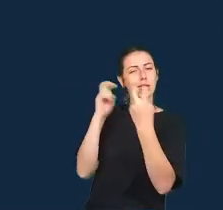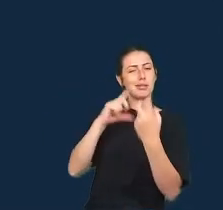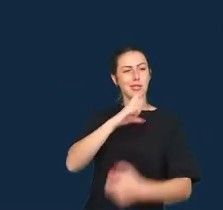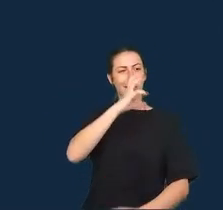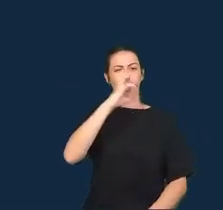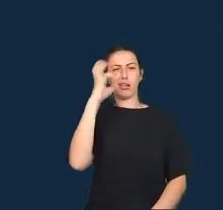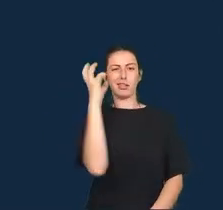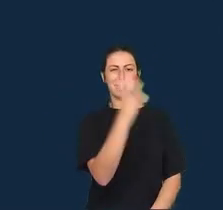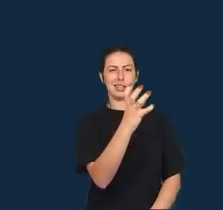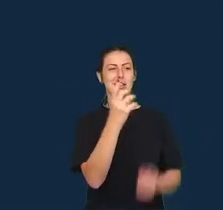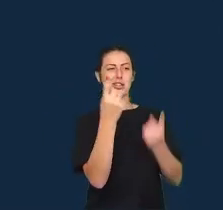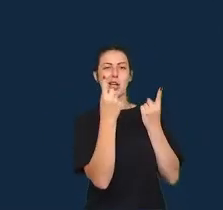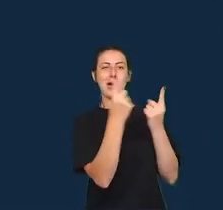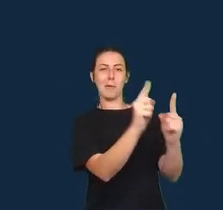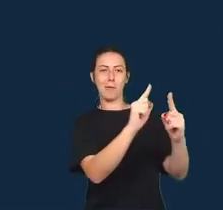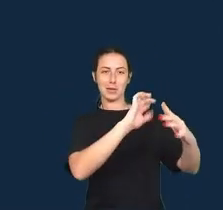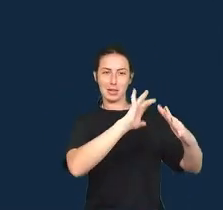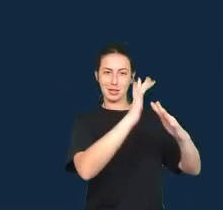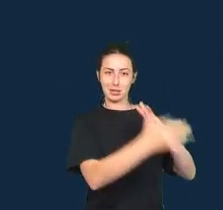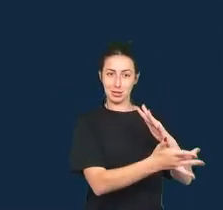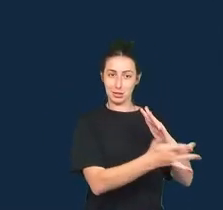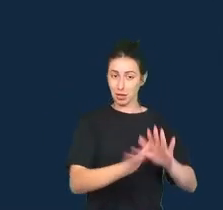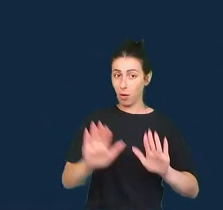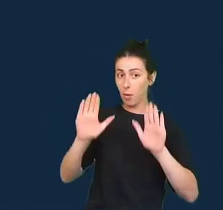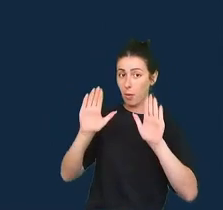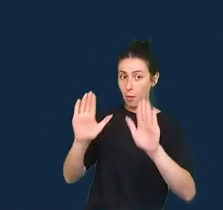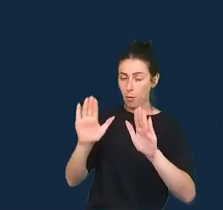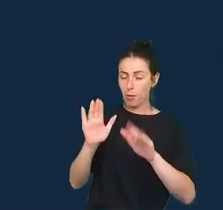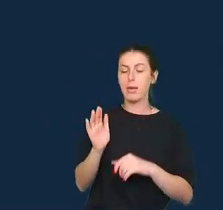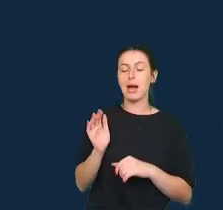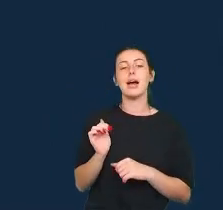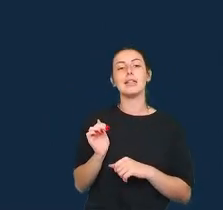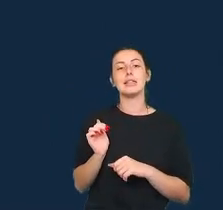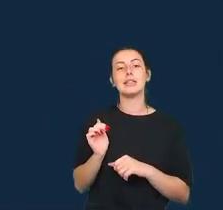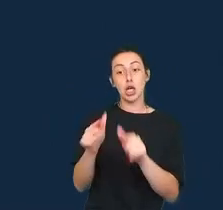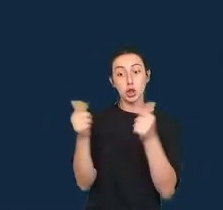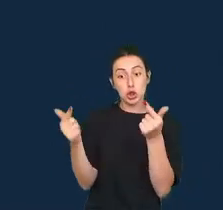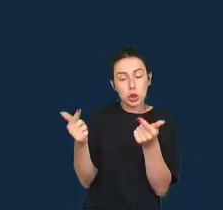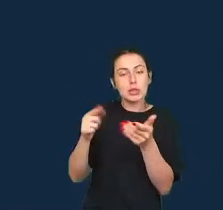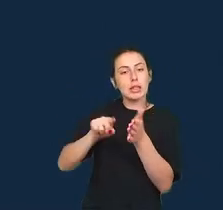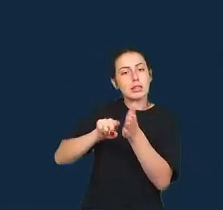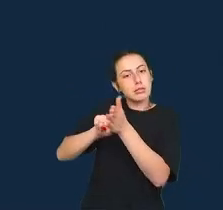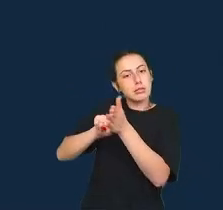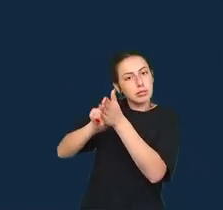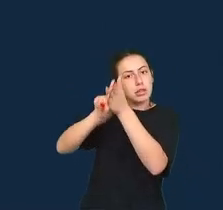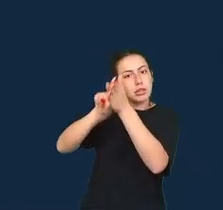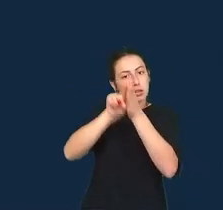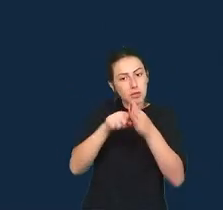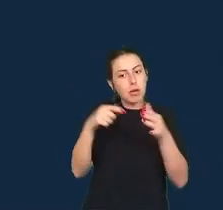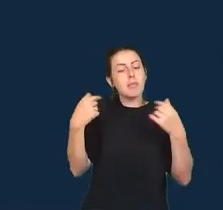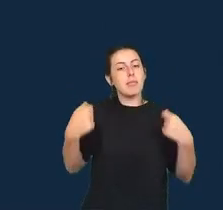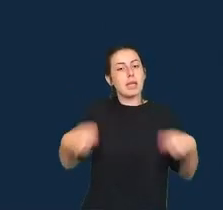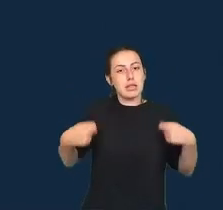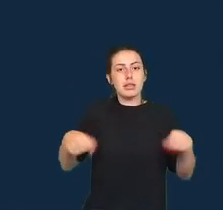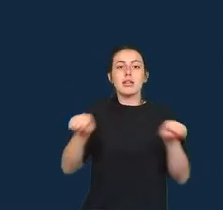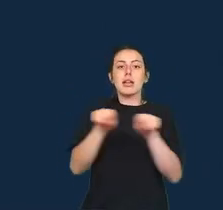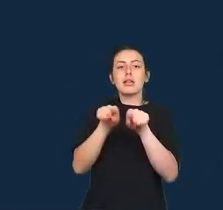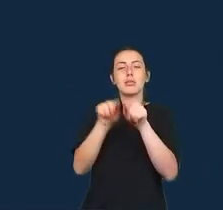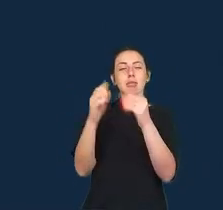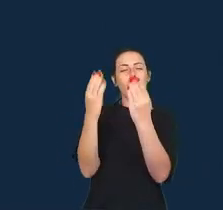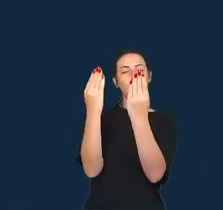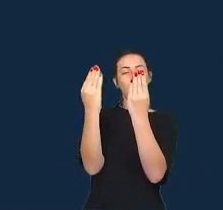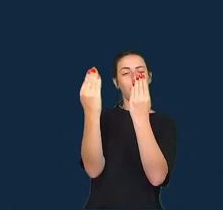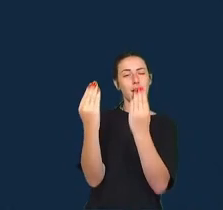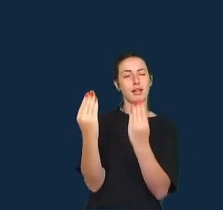e como configura os jornalistas como usuários, também precisa ser analisado. Ele propõe que ter um